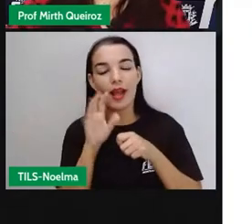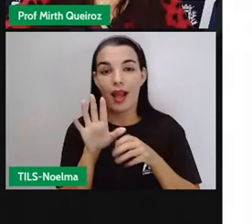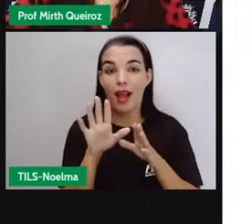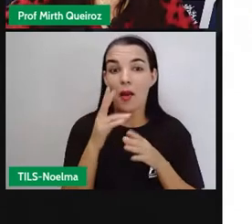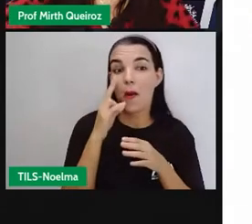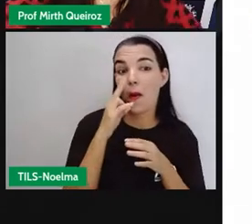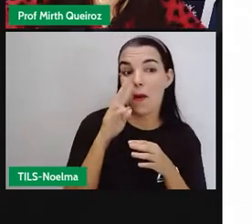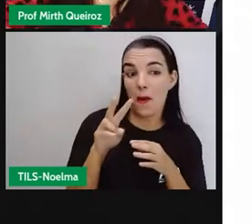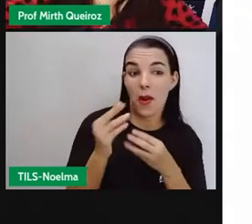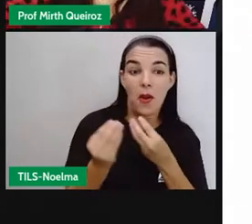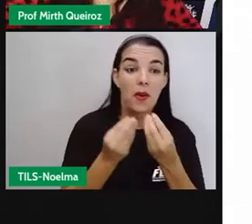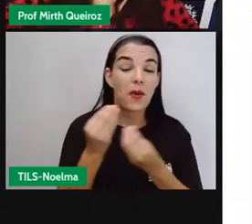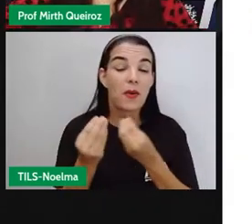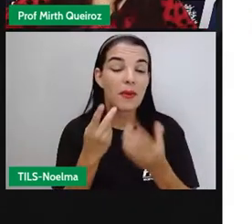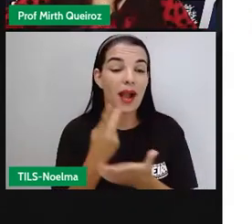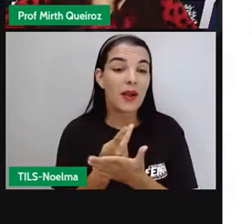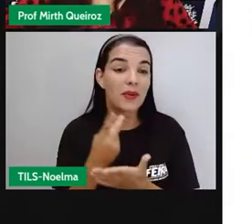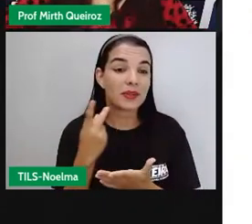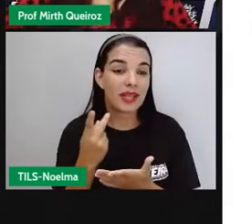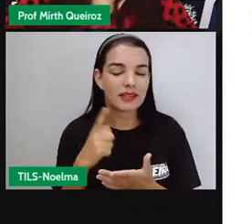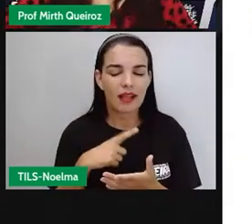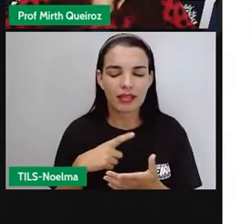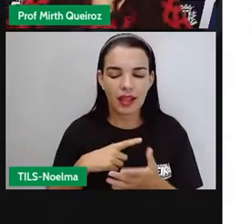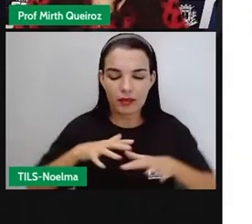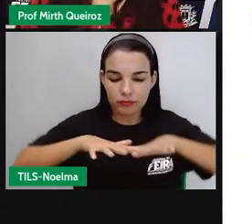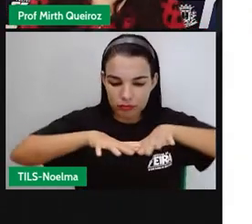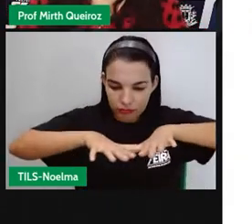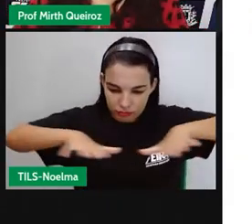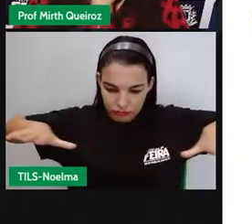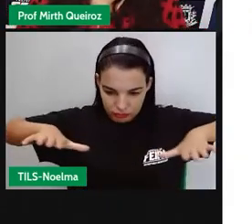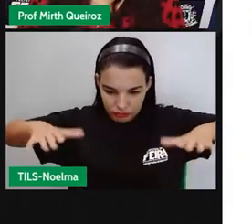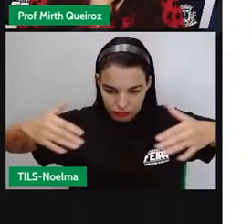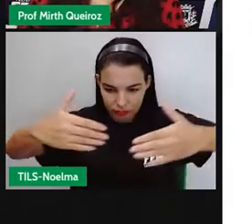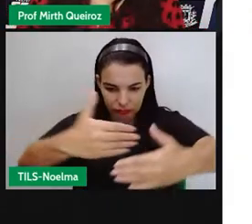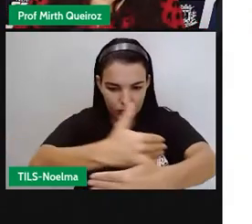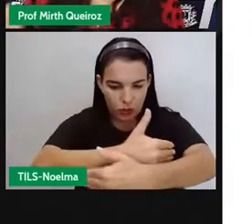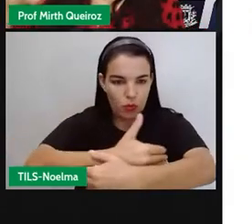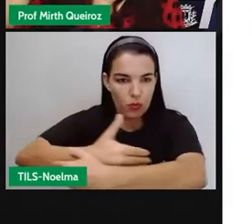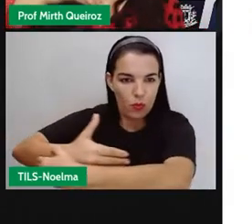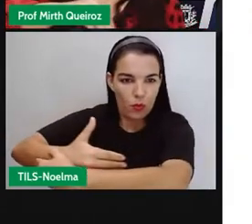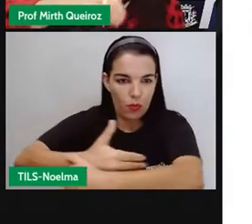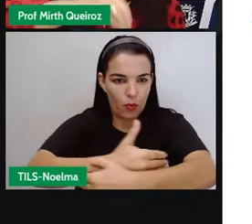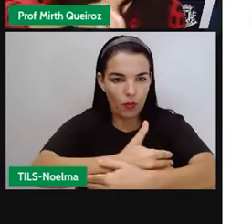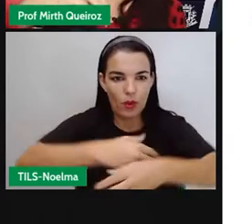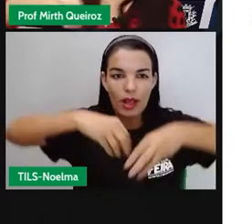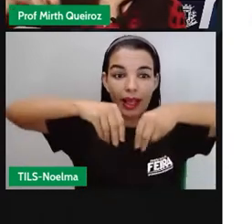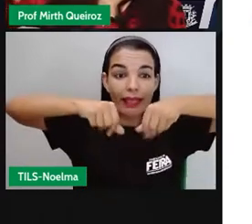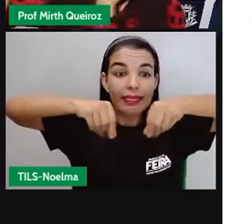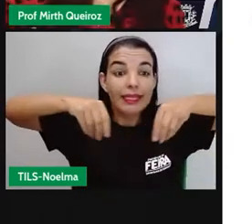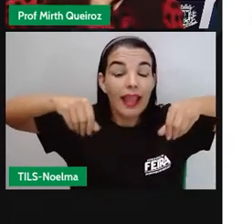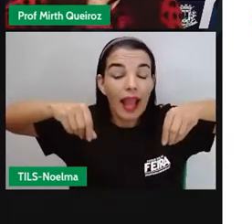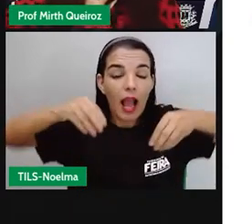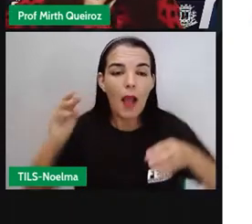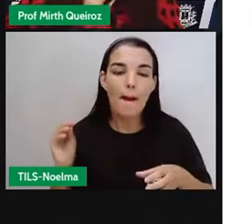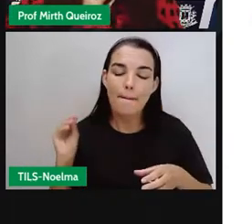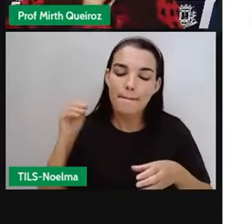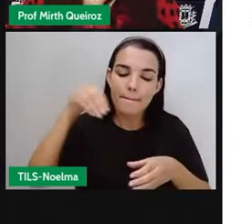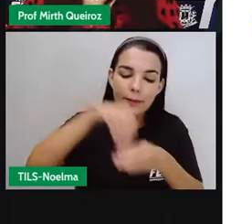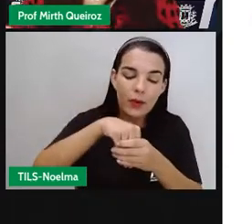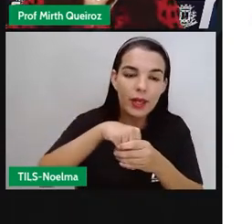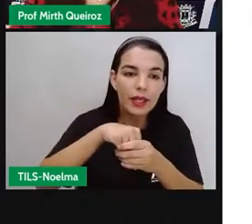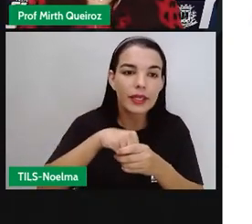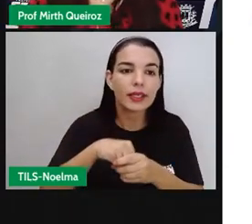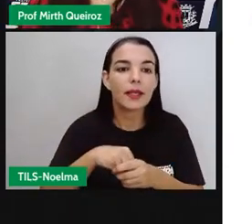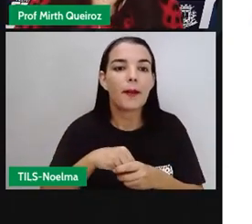um balde de areia, né? E nesse balde de areia se colocam ali os peixinhos, que muitas